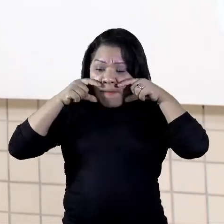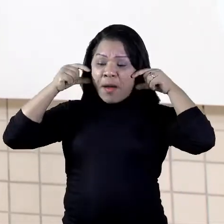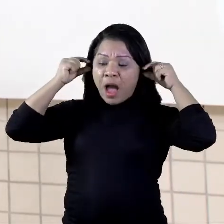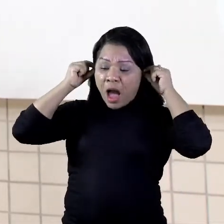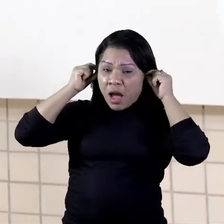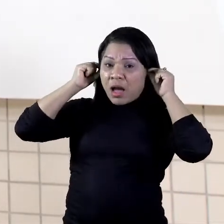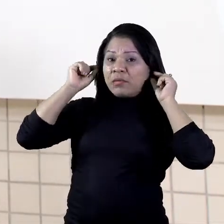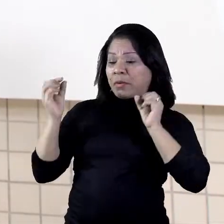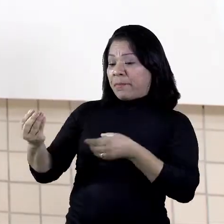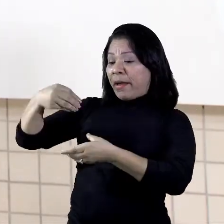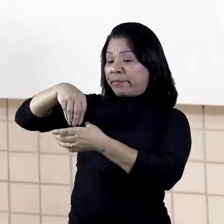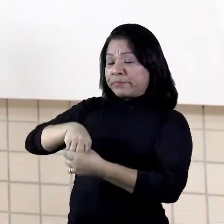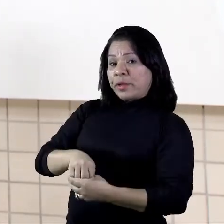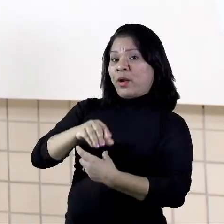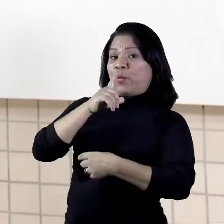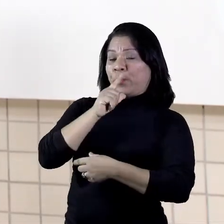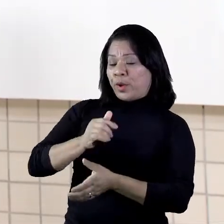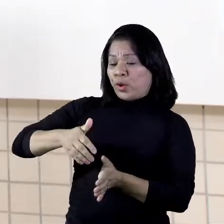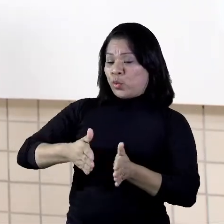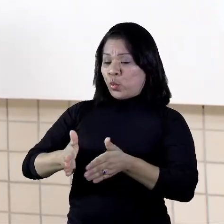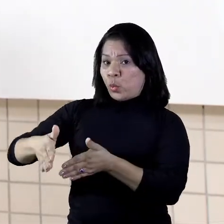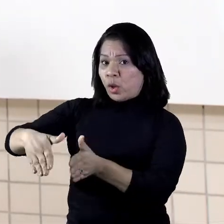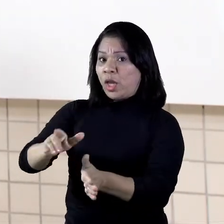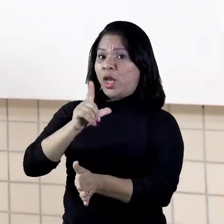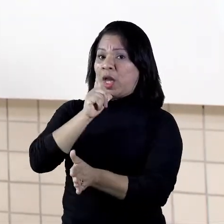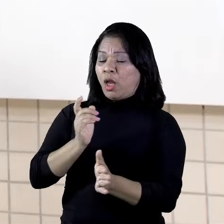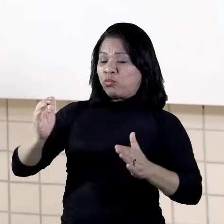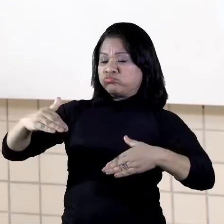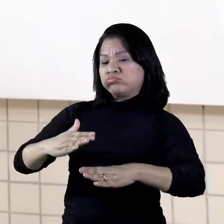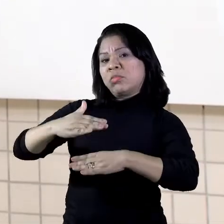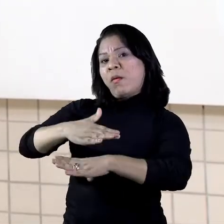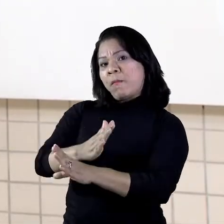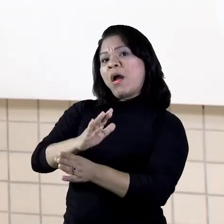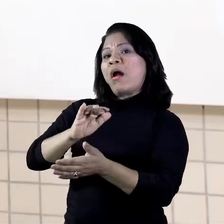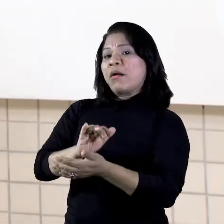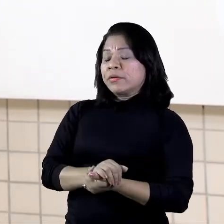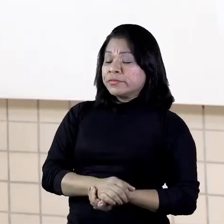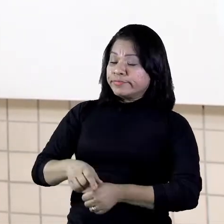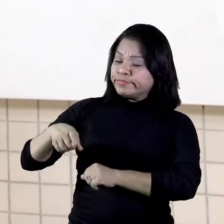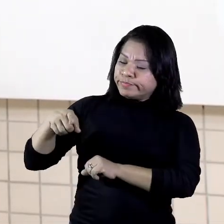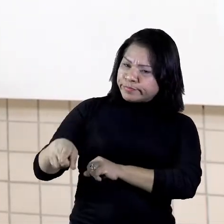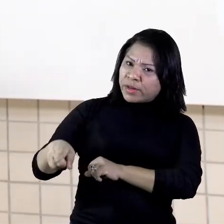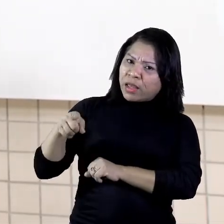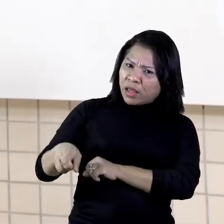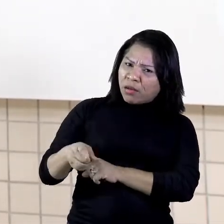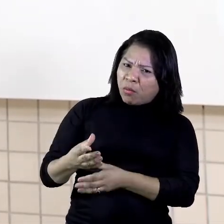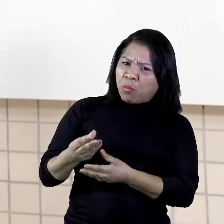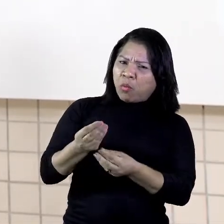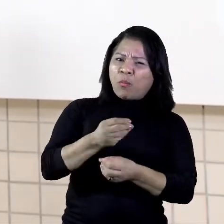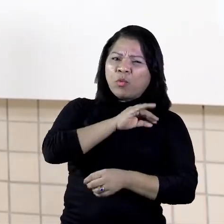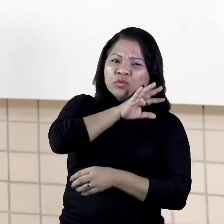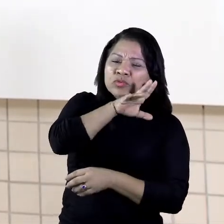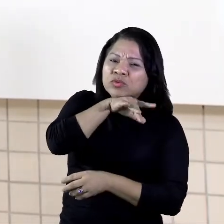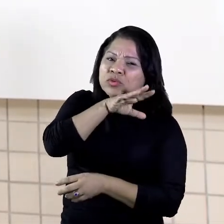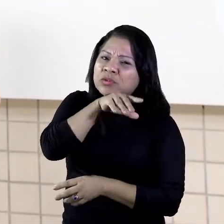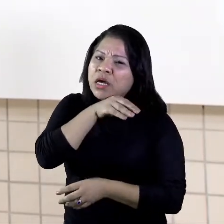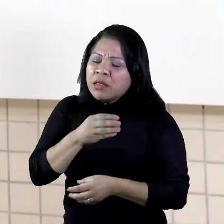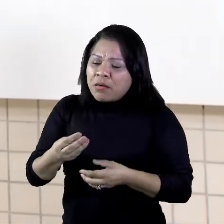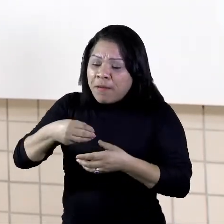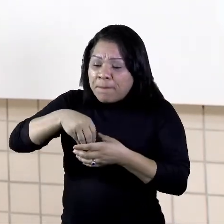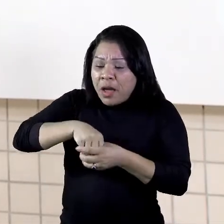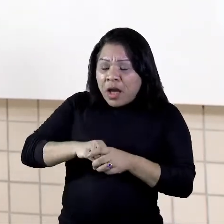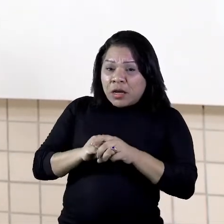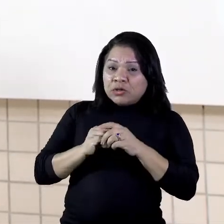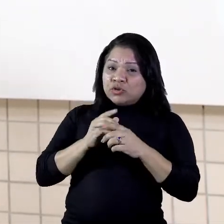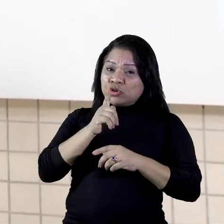rios, dos mares e isso faz com que muitos animais marinhos e muitas aves morram.